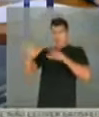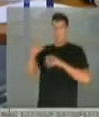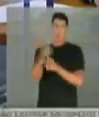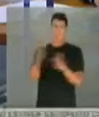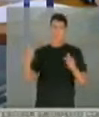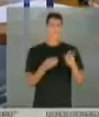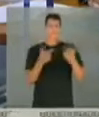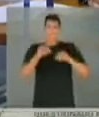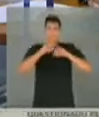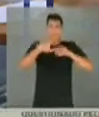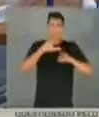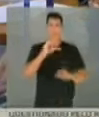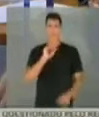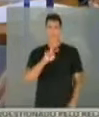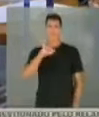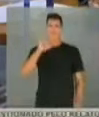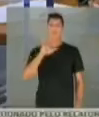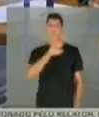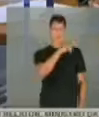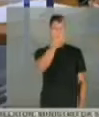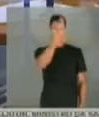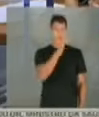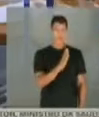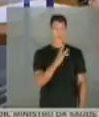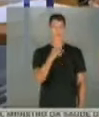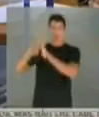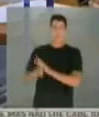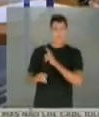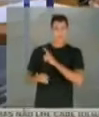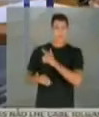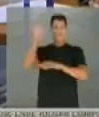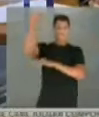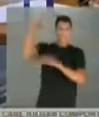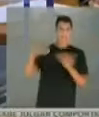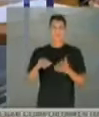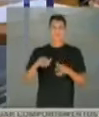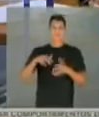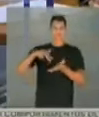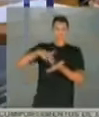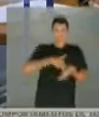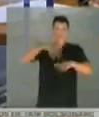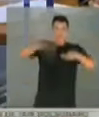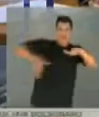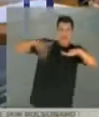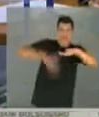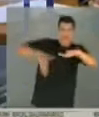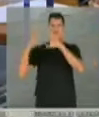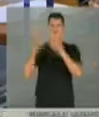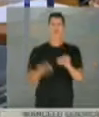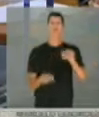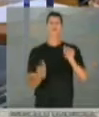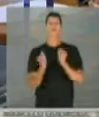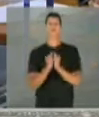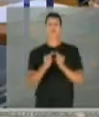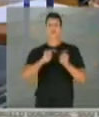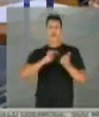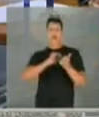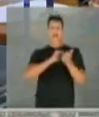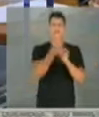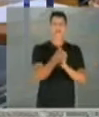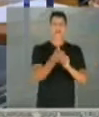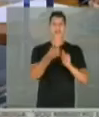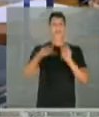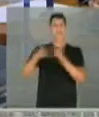Covid. Fiquem tranquilos, vai ter o GP do Brasil e não transmite Covid. Basquete, surf, natação, todas com atletas,